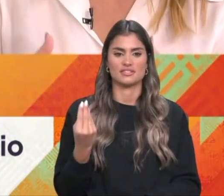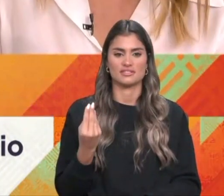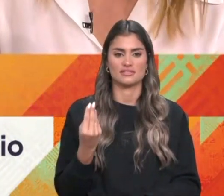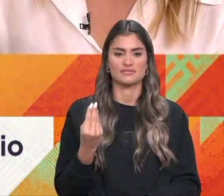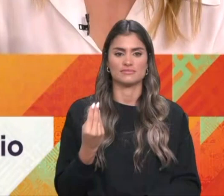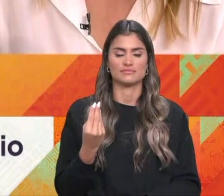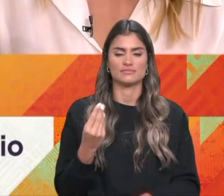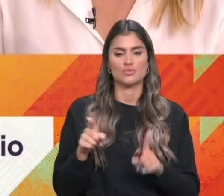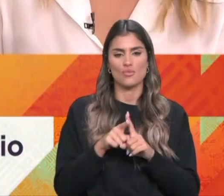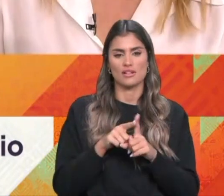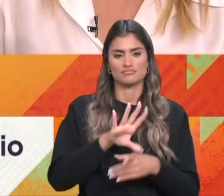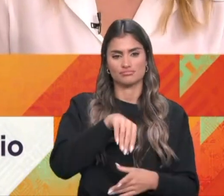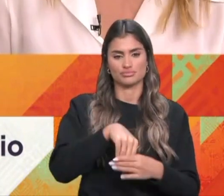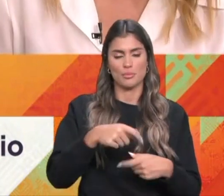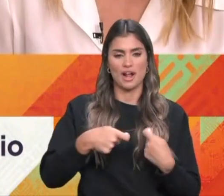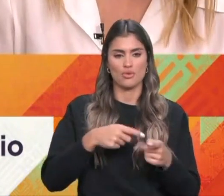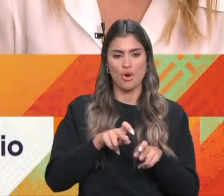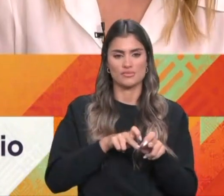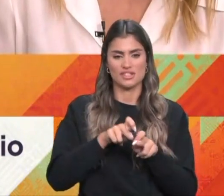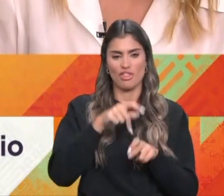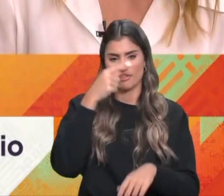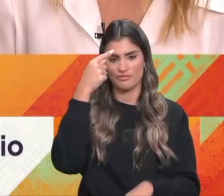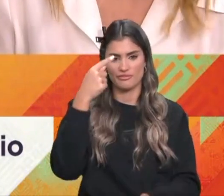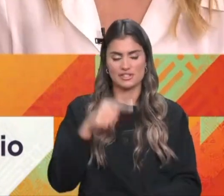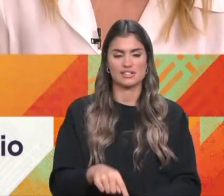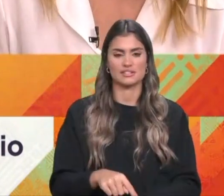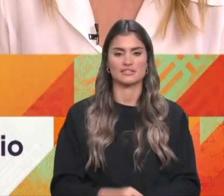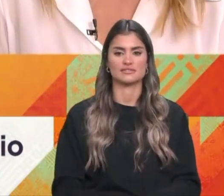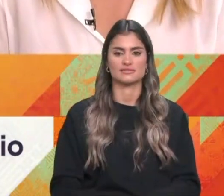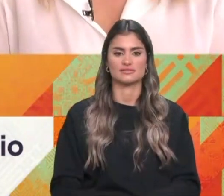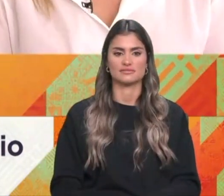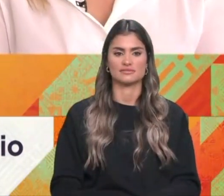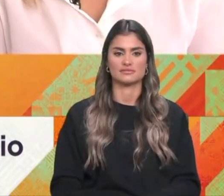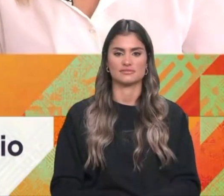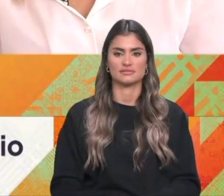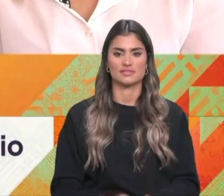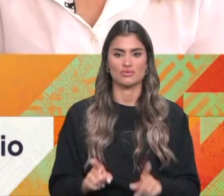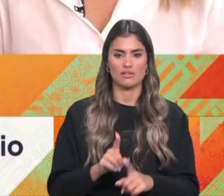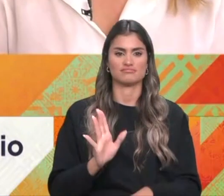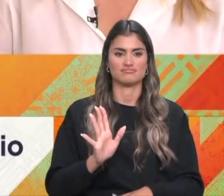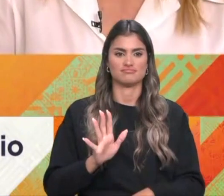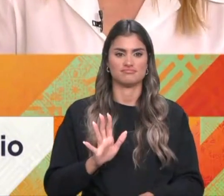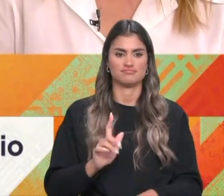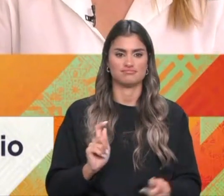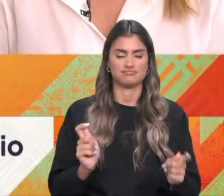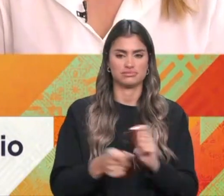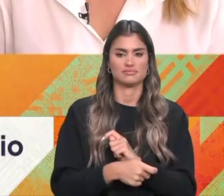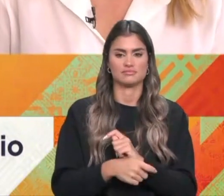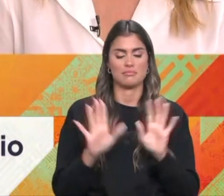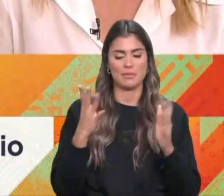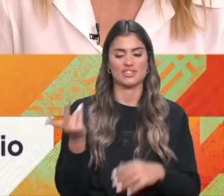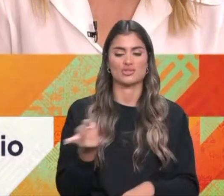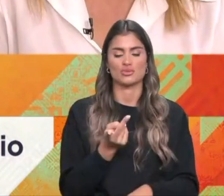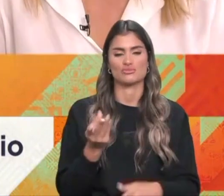incorporar-se num mercado tão competitivo e tão difícil, foi, de facto... É quase uma revolta, não é? É uma revolta. É uma revolta para vencer. Obrigado,